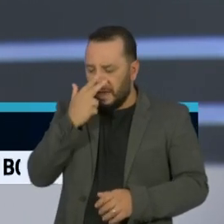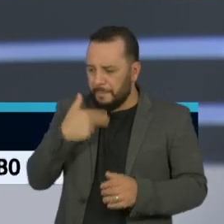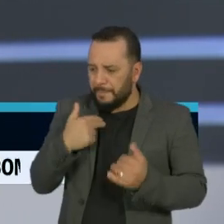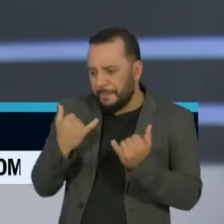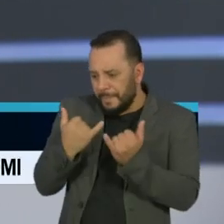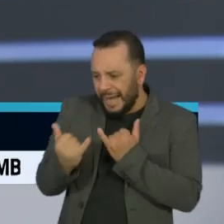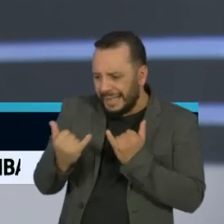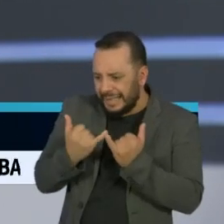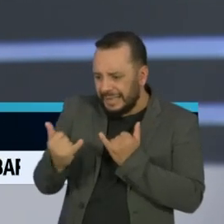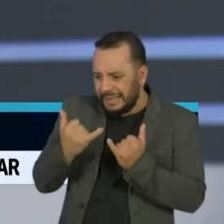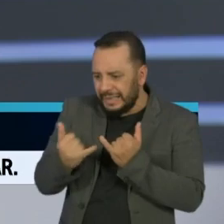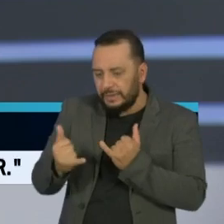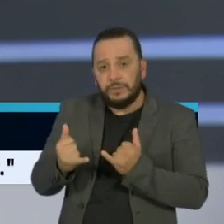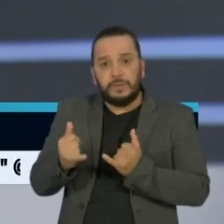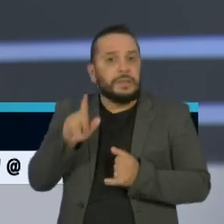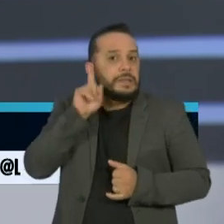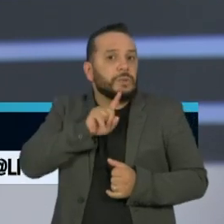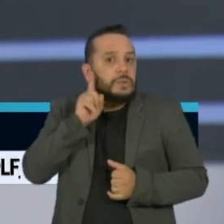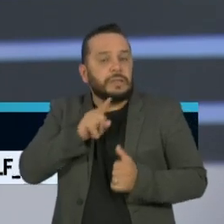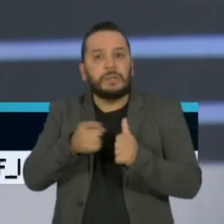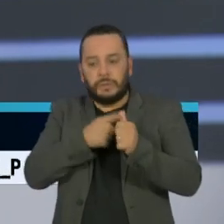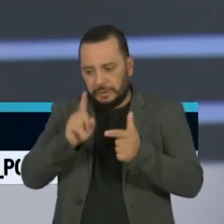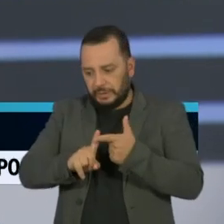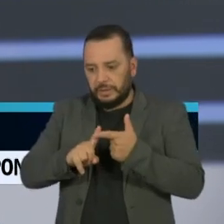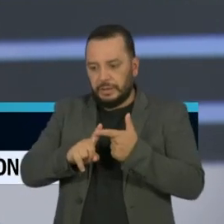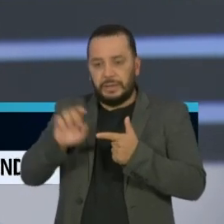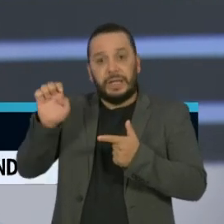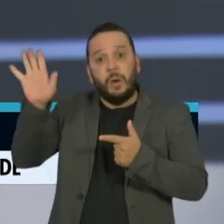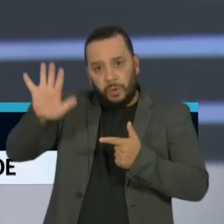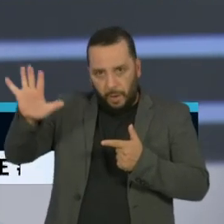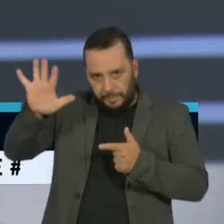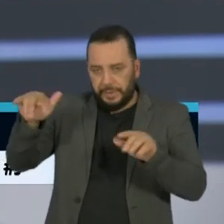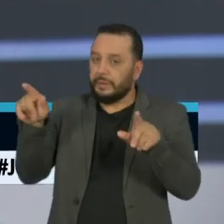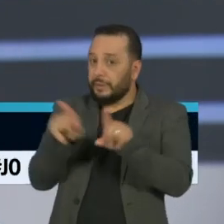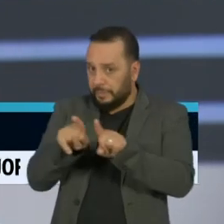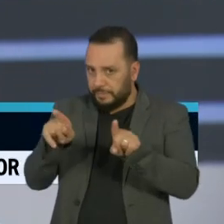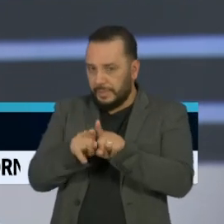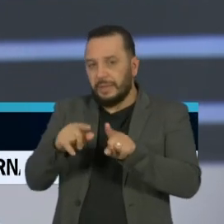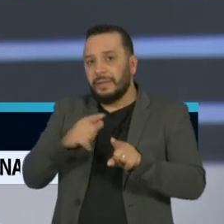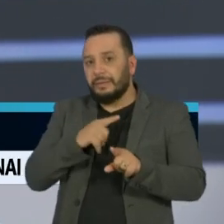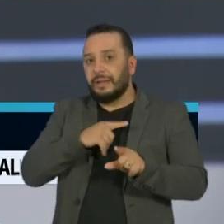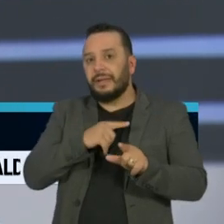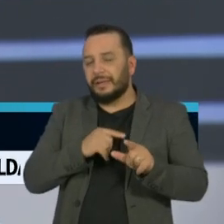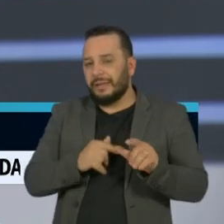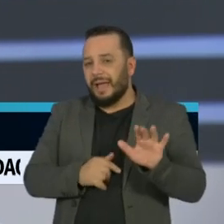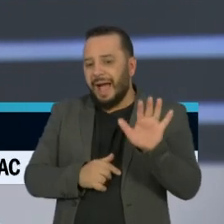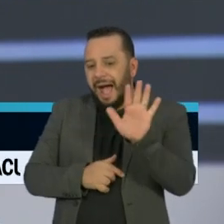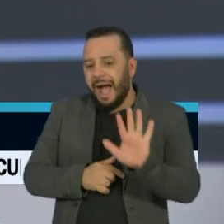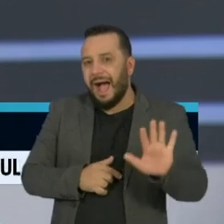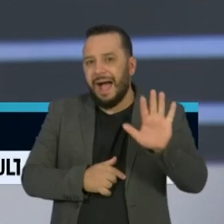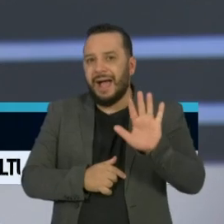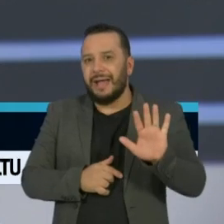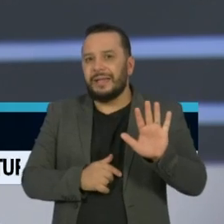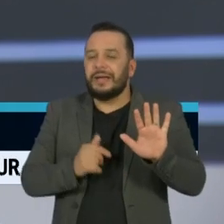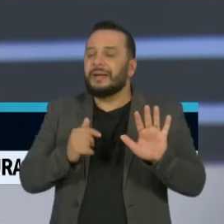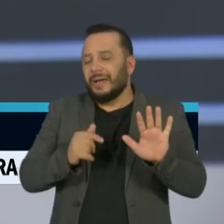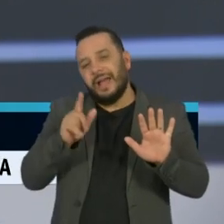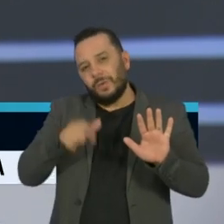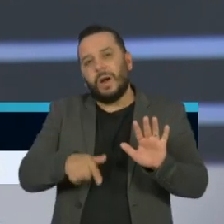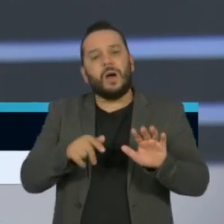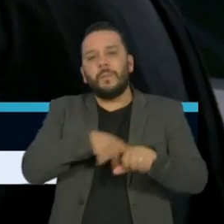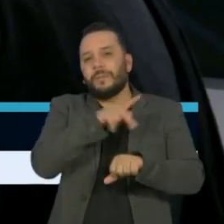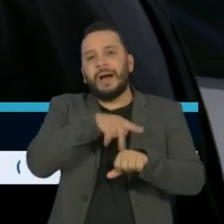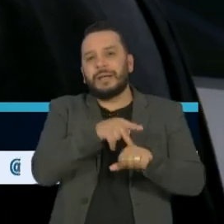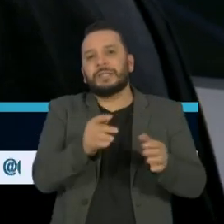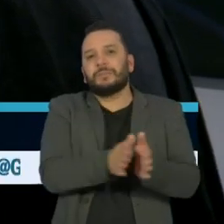Europa, em termos materiais, e você tem uma imensa área que está muito próxima de países pobres, como